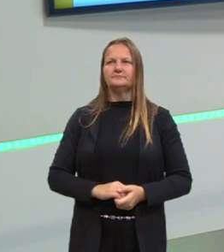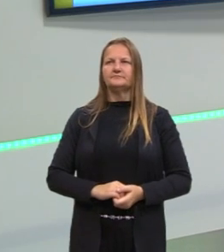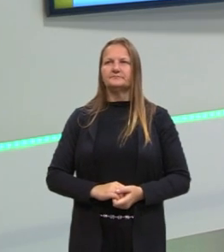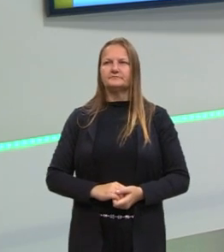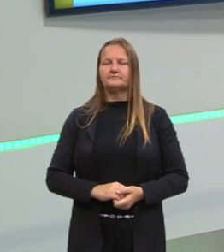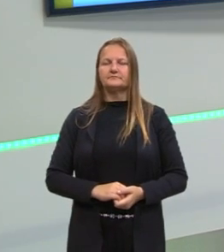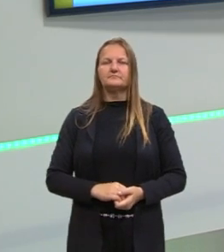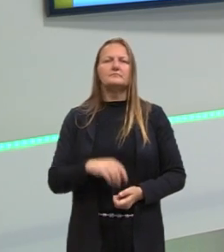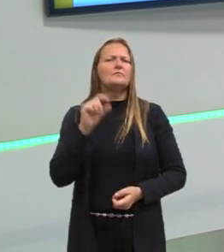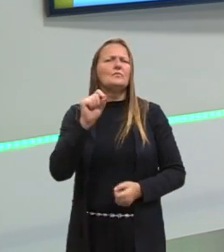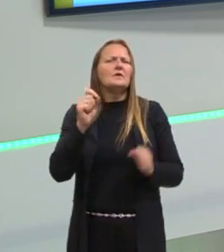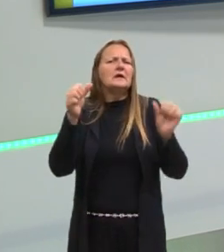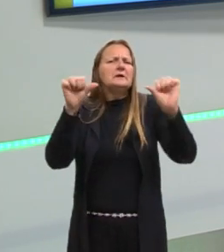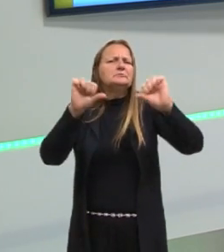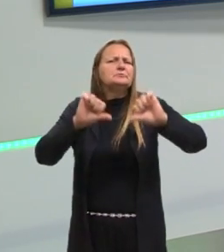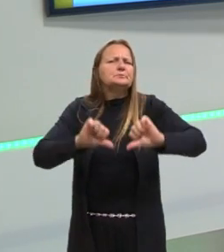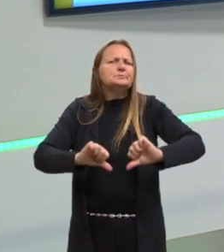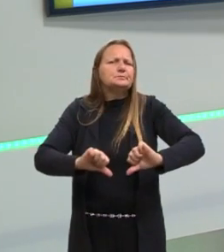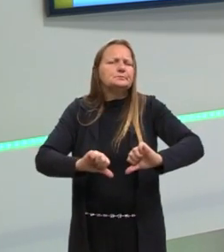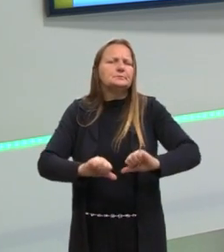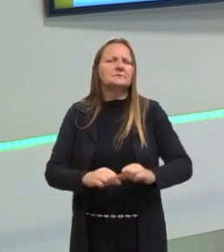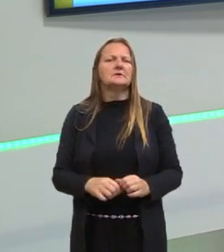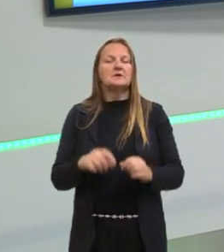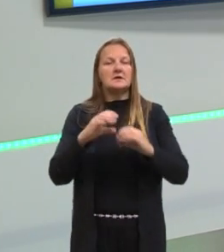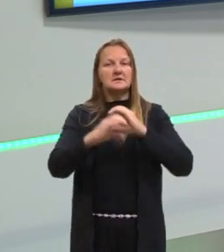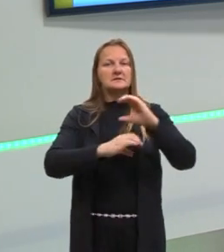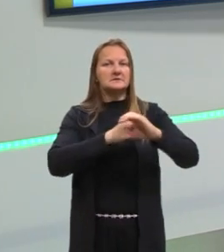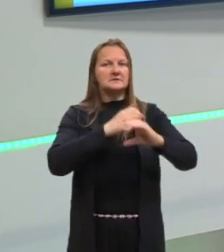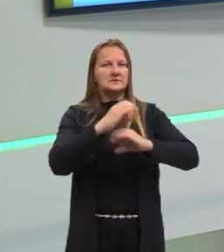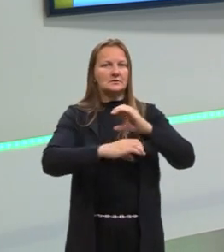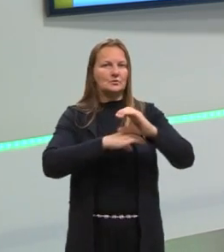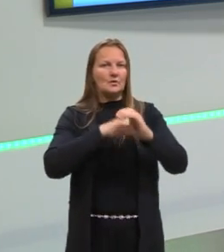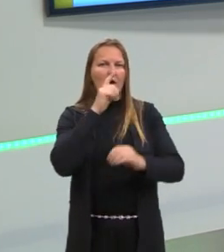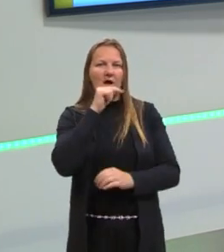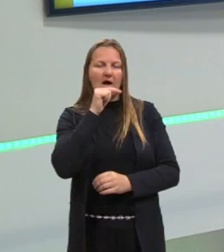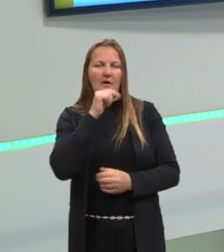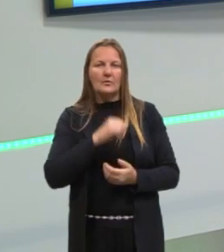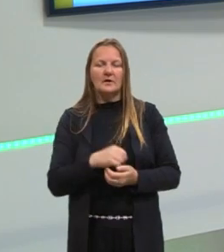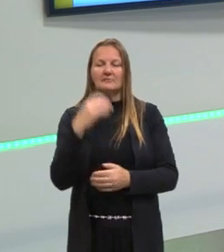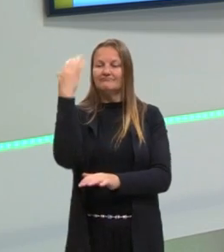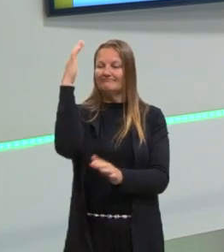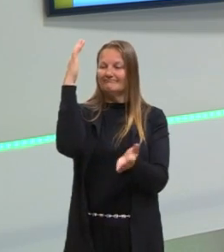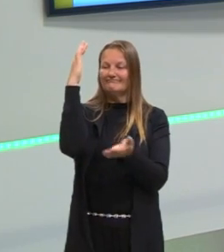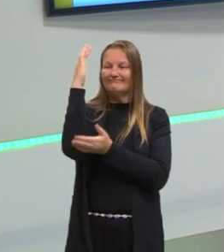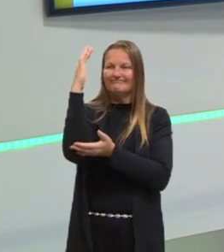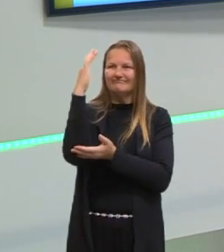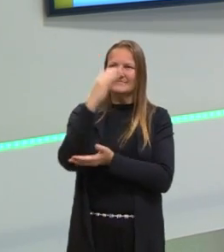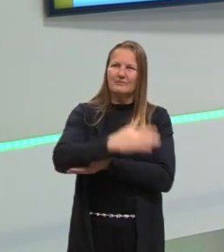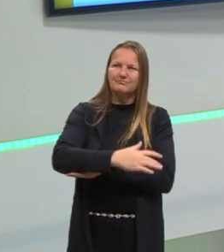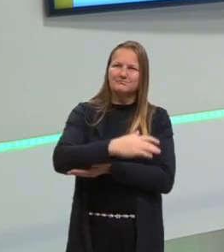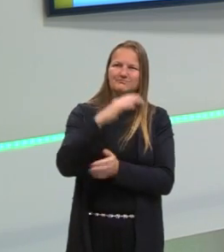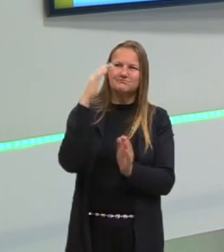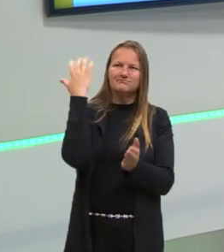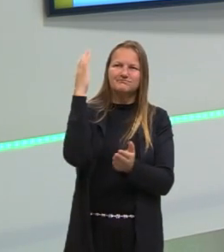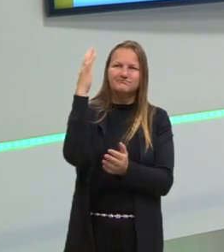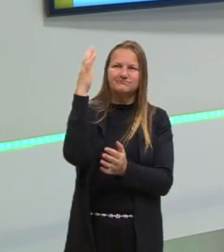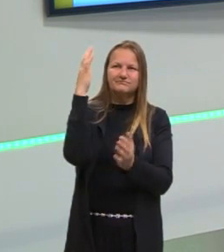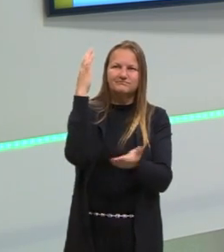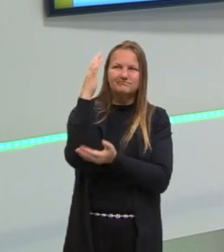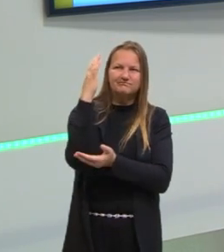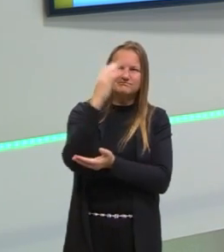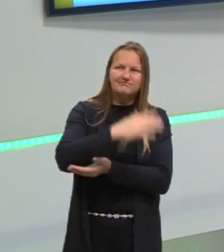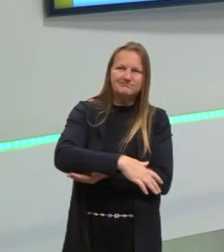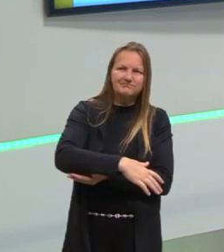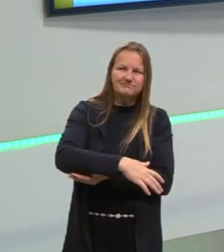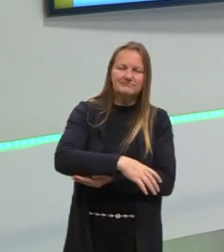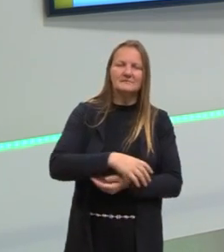Os fatores prejudiciais, então, do ciclo da água. Desmatamento, né, que impede aí, vai prejudicar o ciclo.